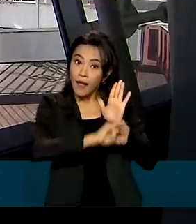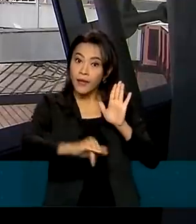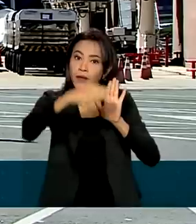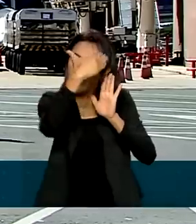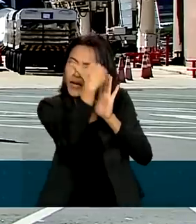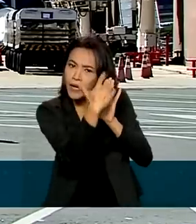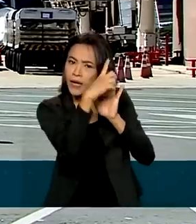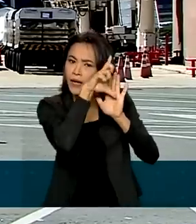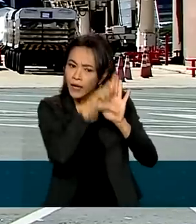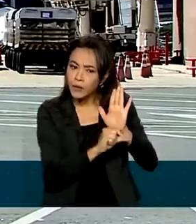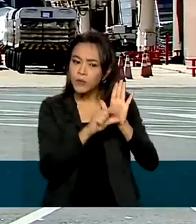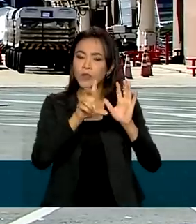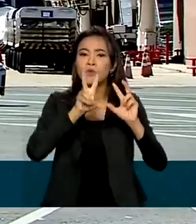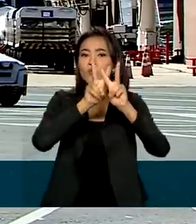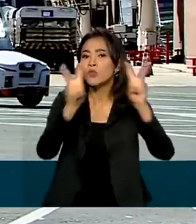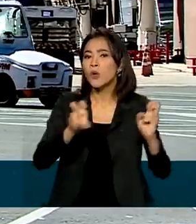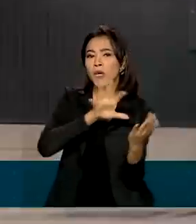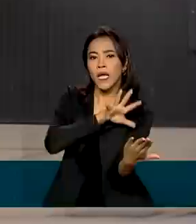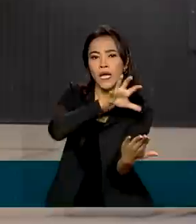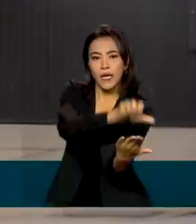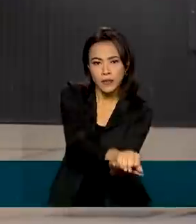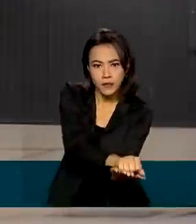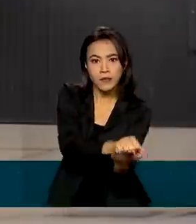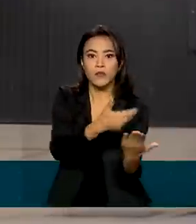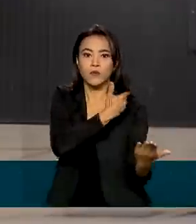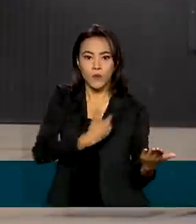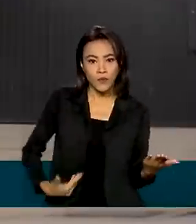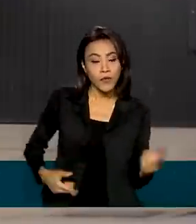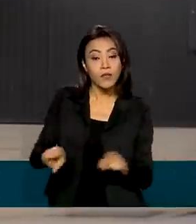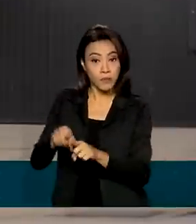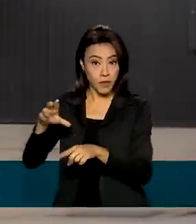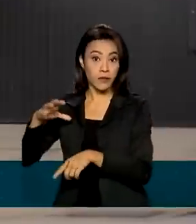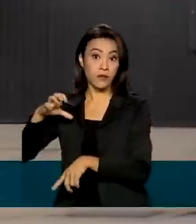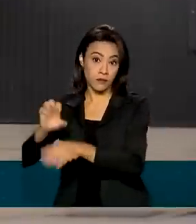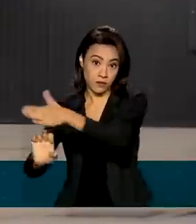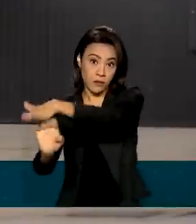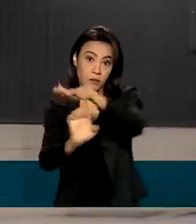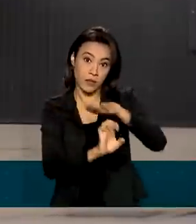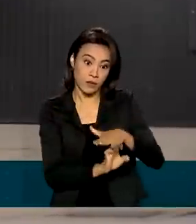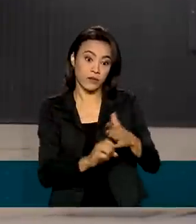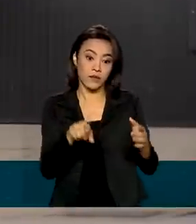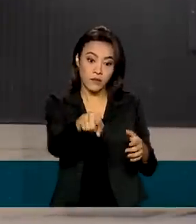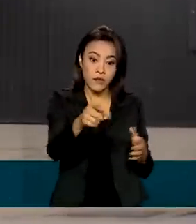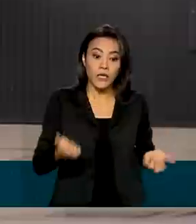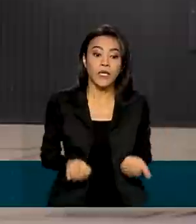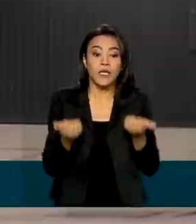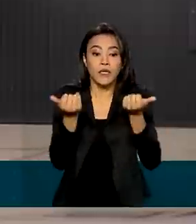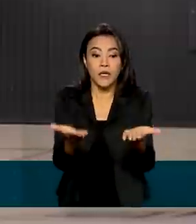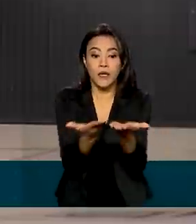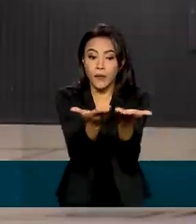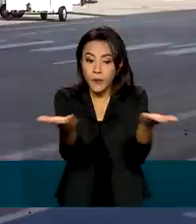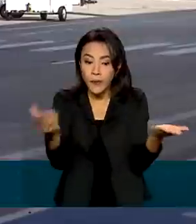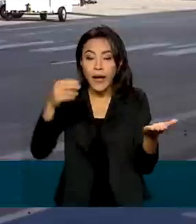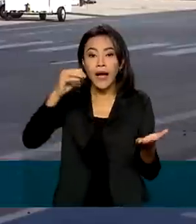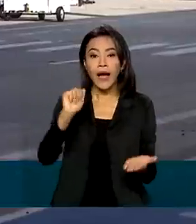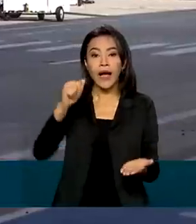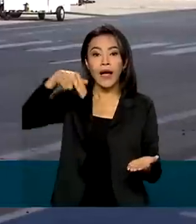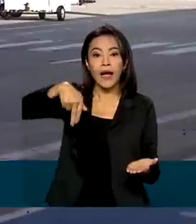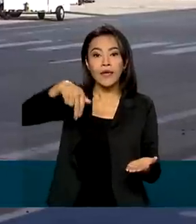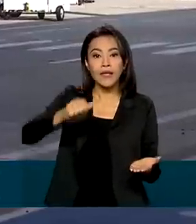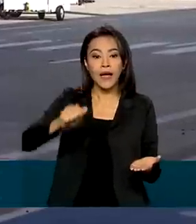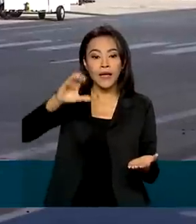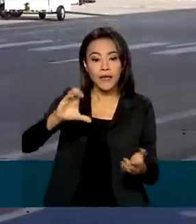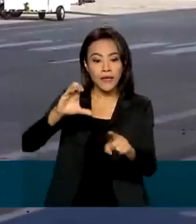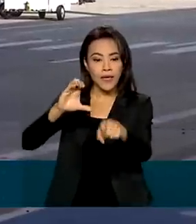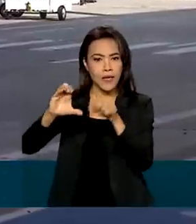de registros públicos empresariais e deu poder à Agência Nacional de Aviação Civil, a ANAC, de criar